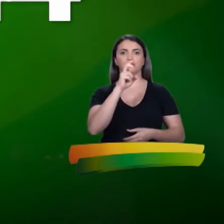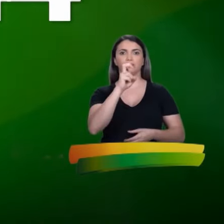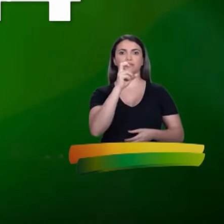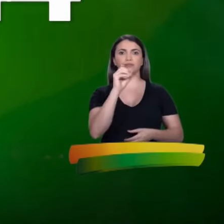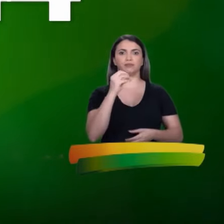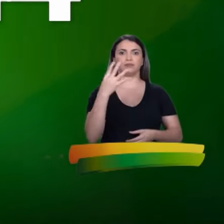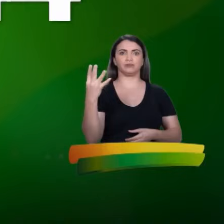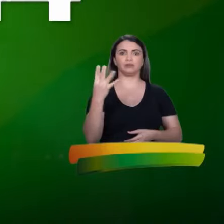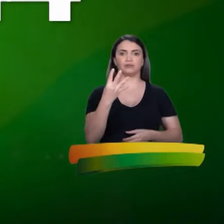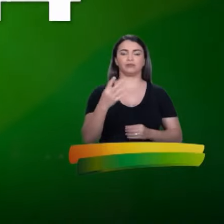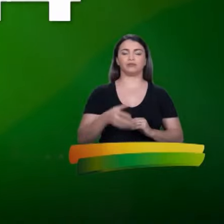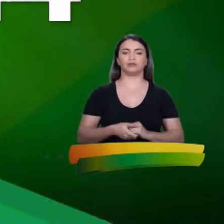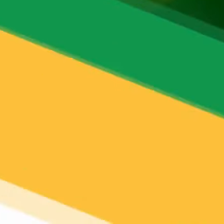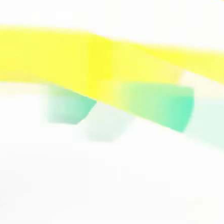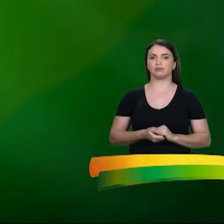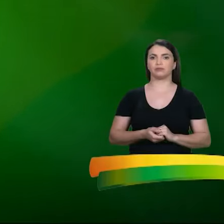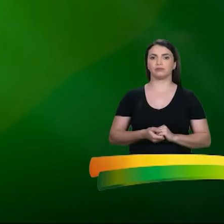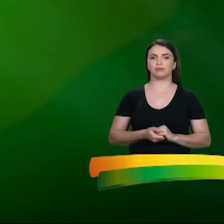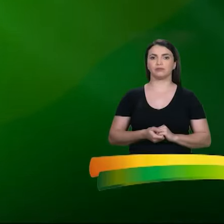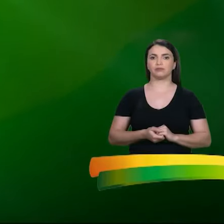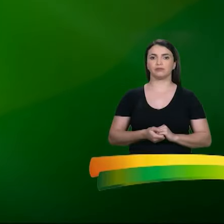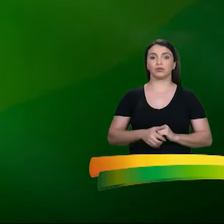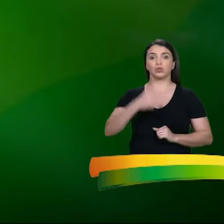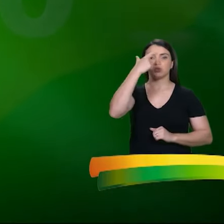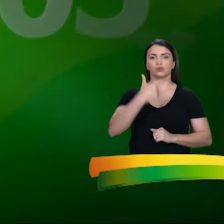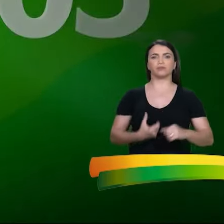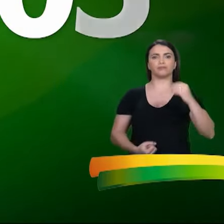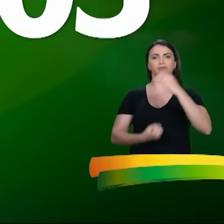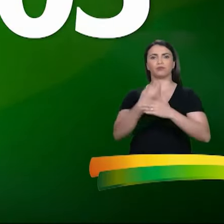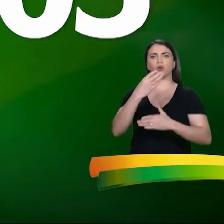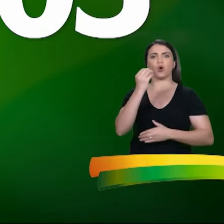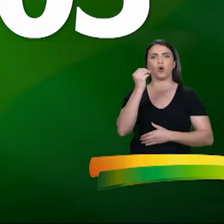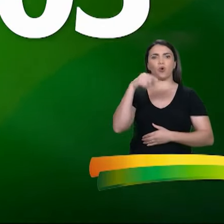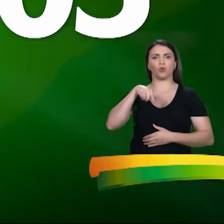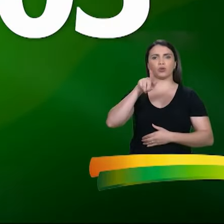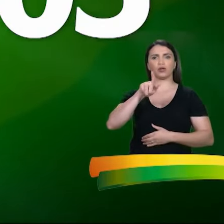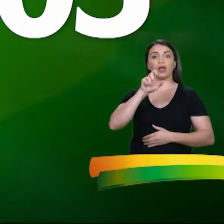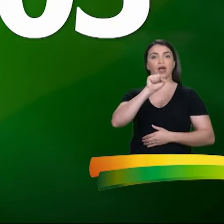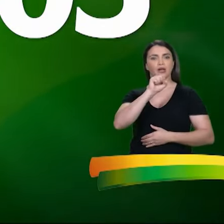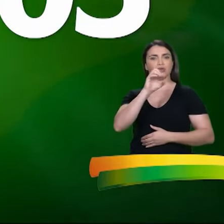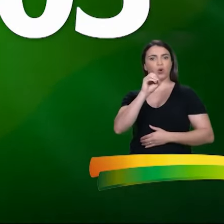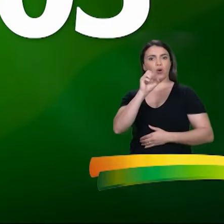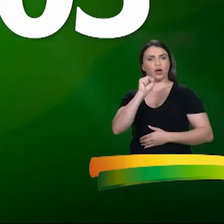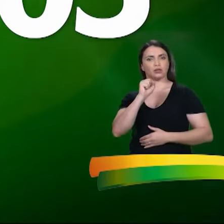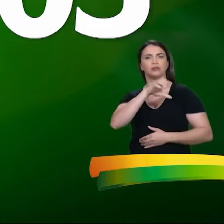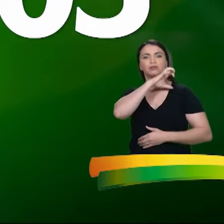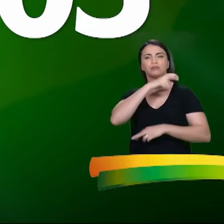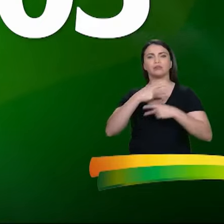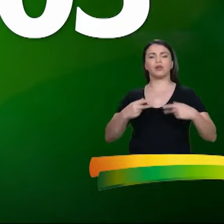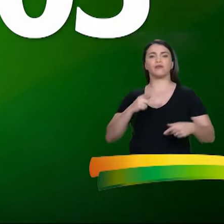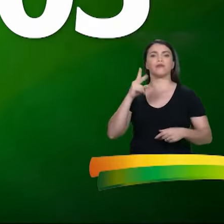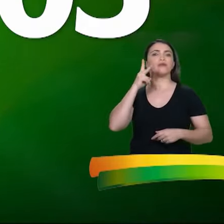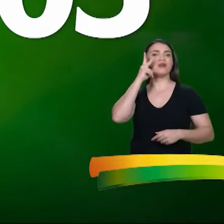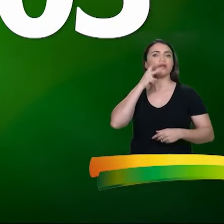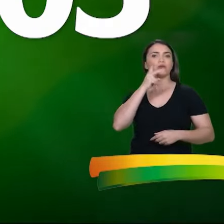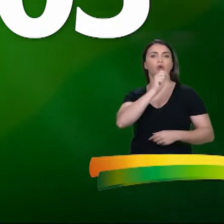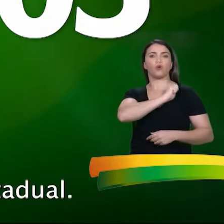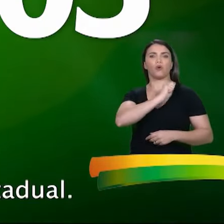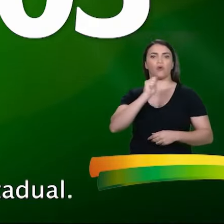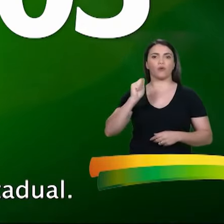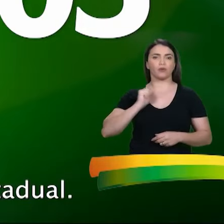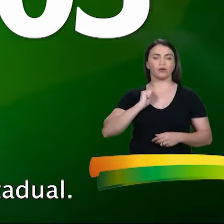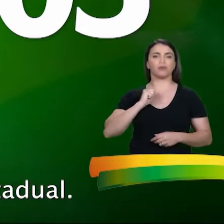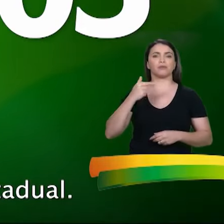Lineu, 15044. Sou fundadora da ONG SOS Animais, vereadora por ANAPES, idealizadora do